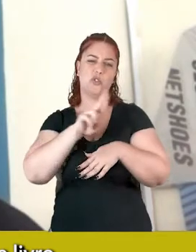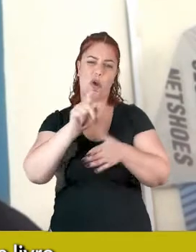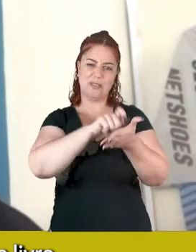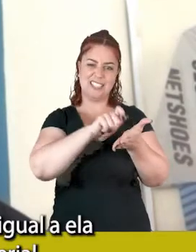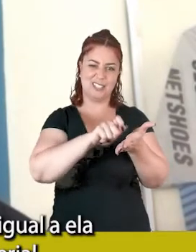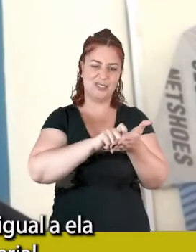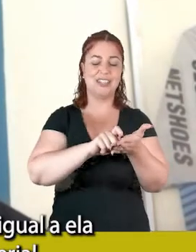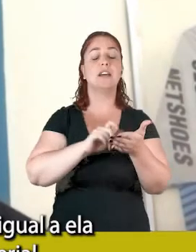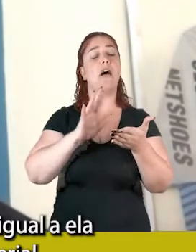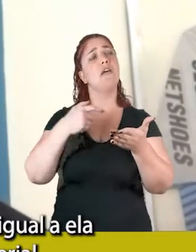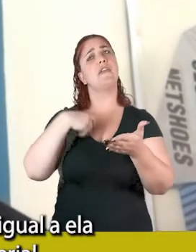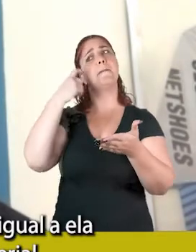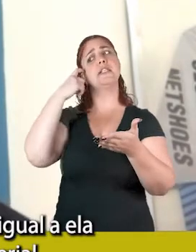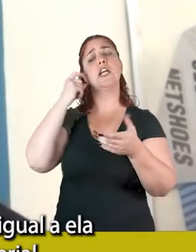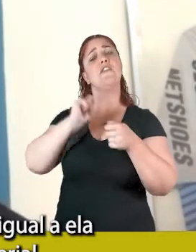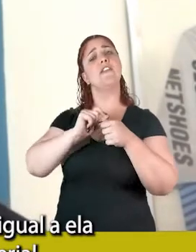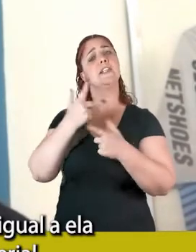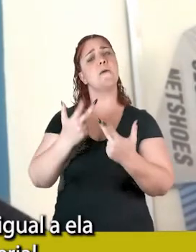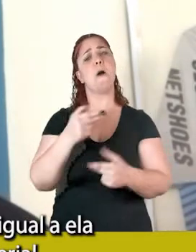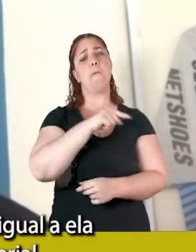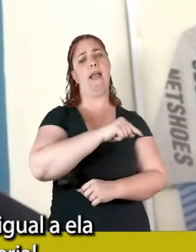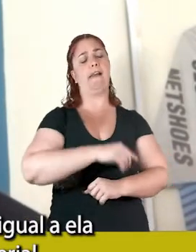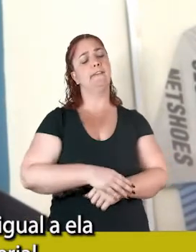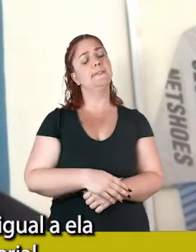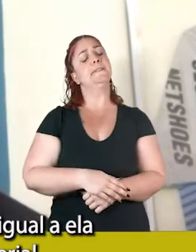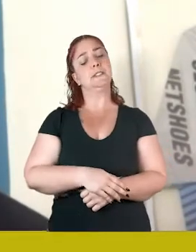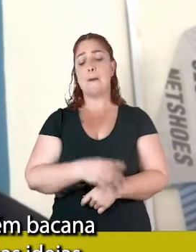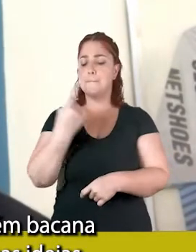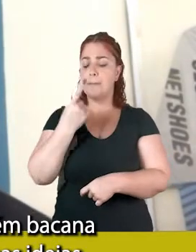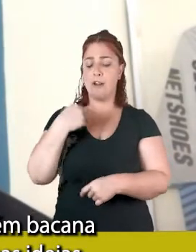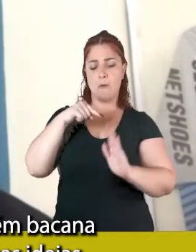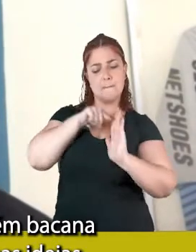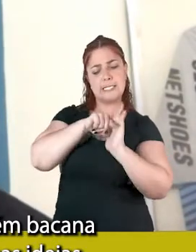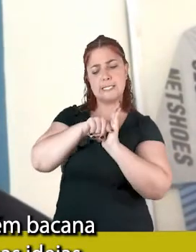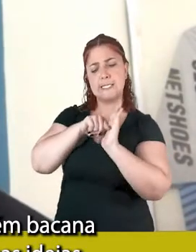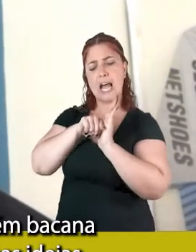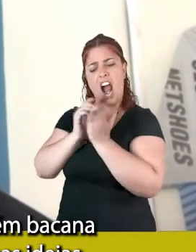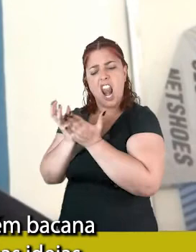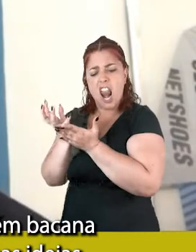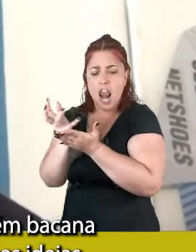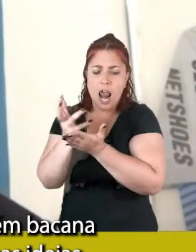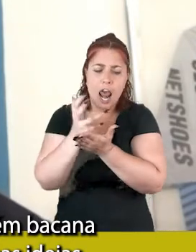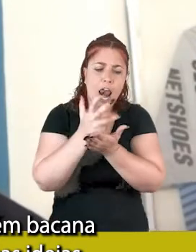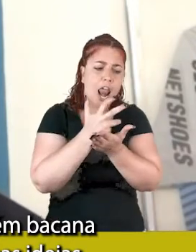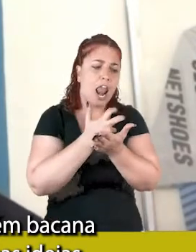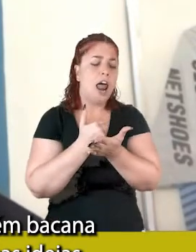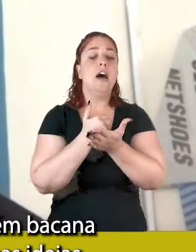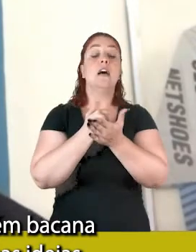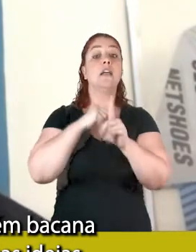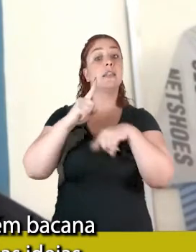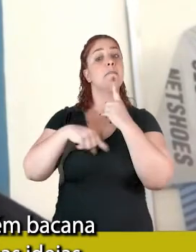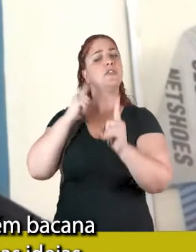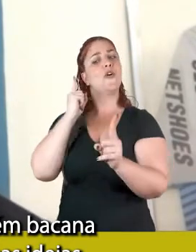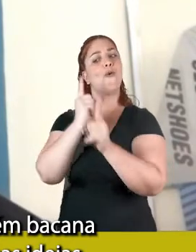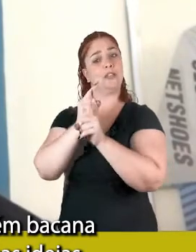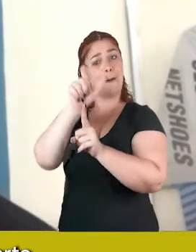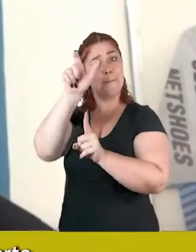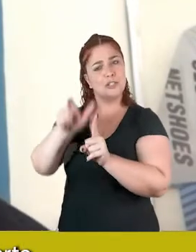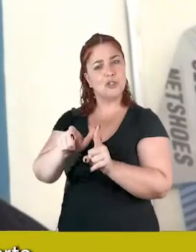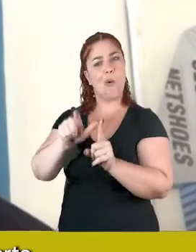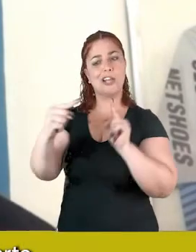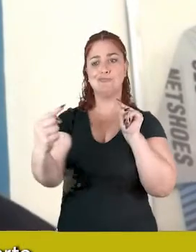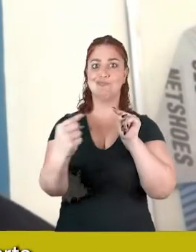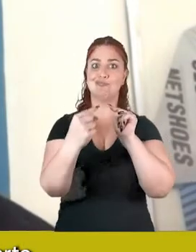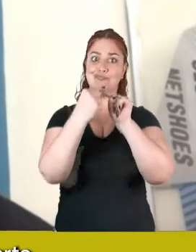livro, e eu falei, poxa, eu vou fazer igual a ela, vou juntar o material aqui, e se eu encontrar alguém bacana, alinhado com as minhas ideias,